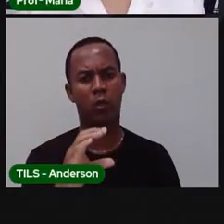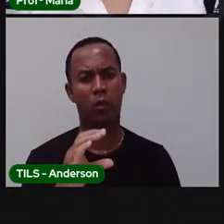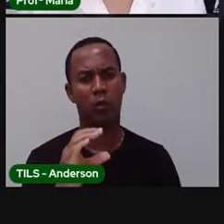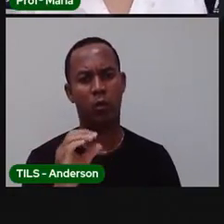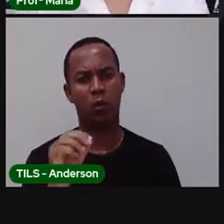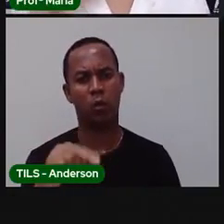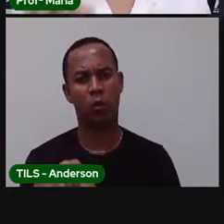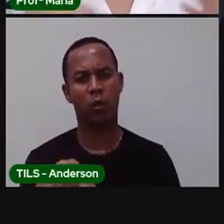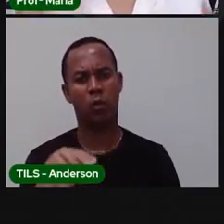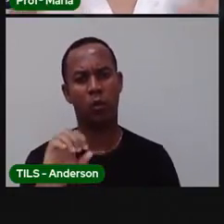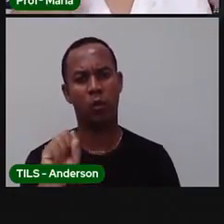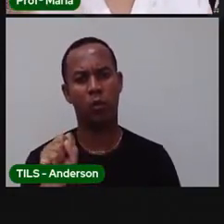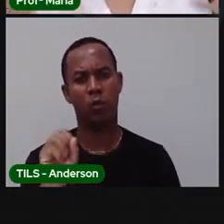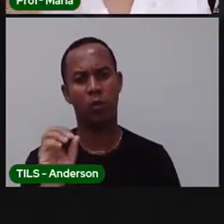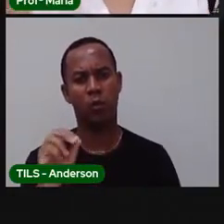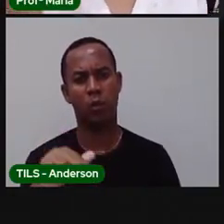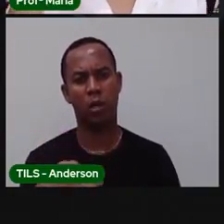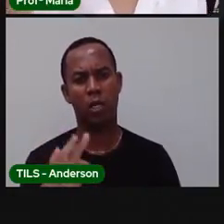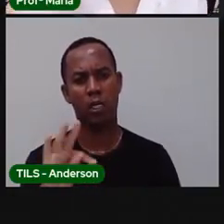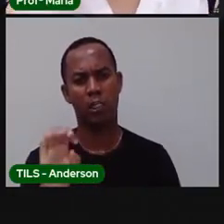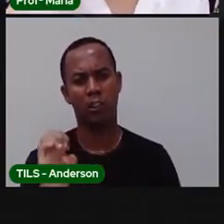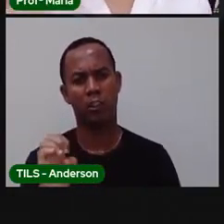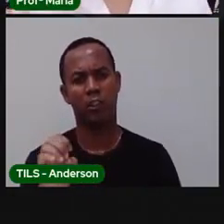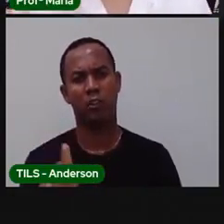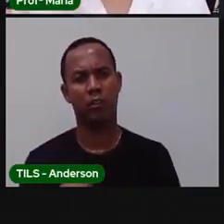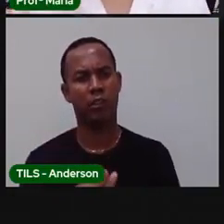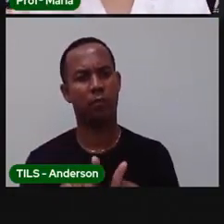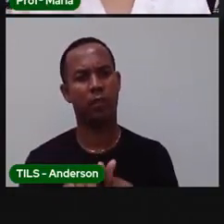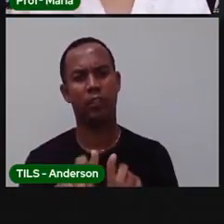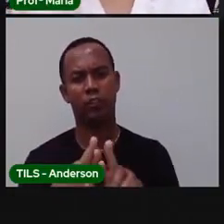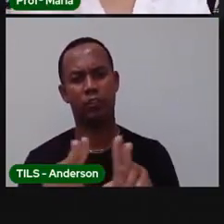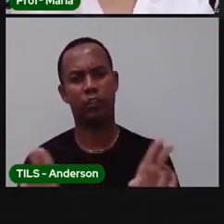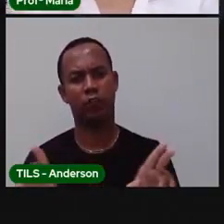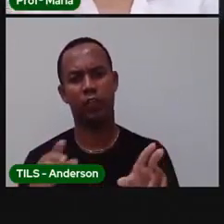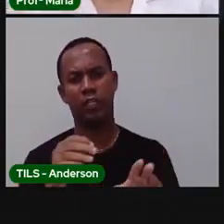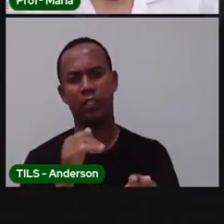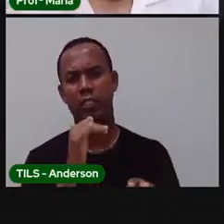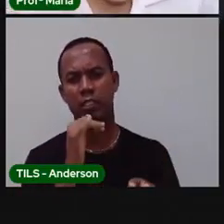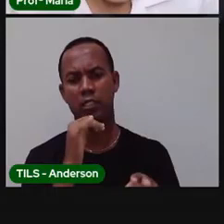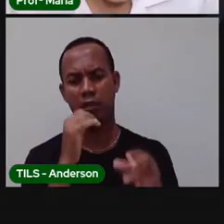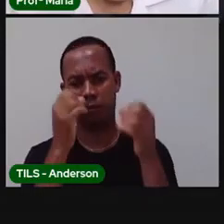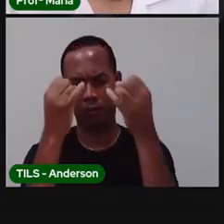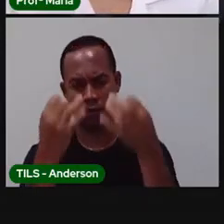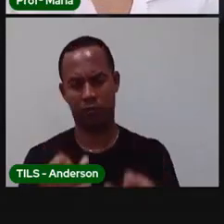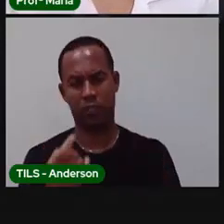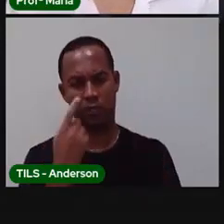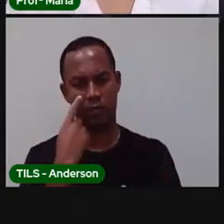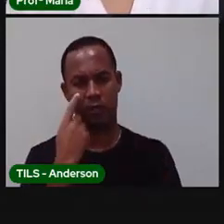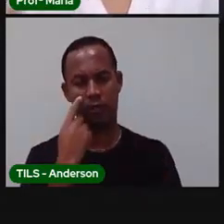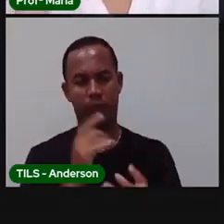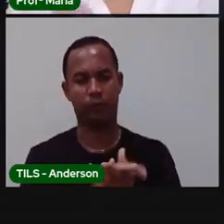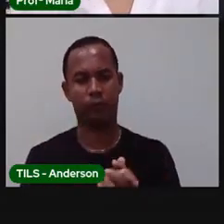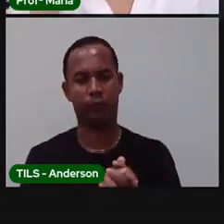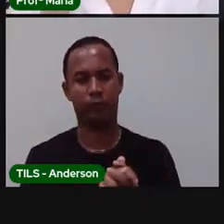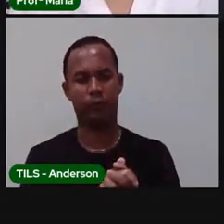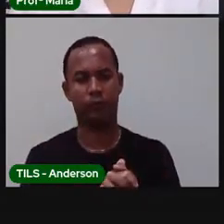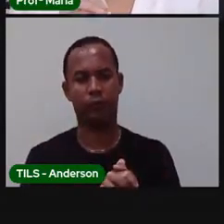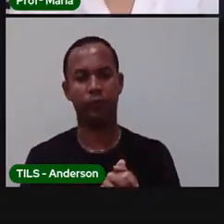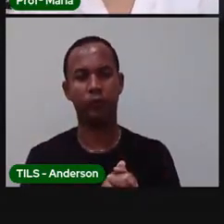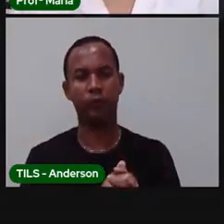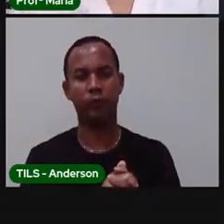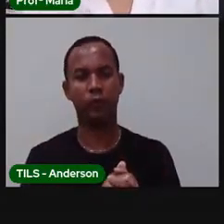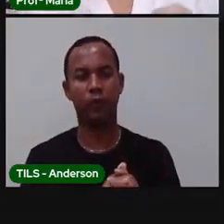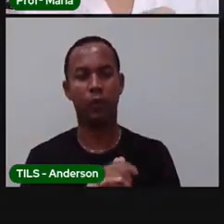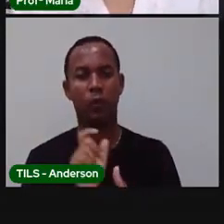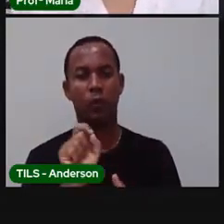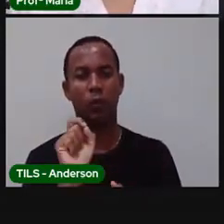Vogal, consoante. E aí tem vários exemplos aí no slide que eu estou deixando para vocês. Certo? Então, a única coisa